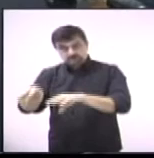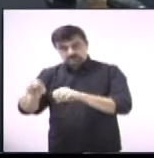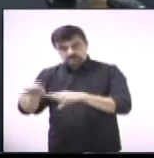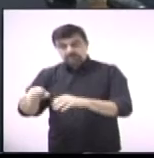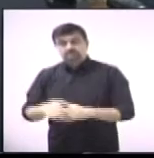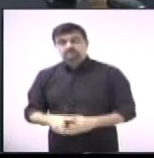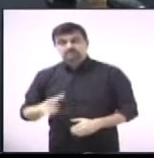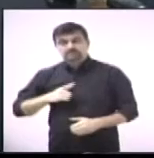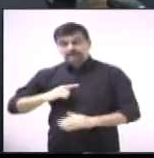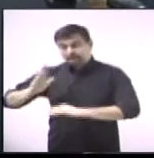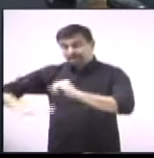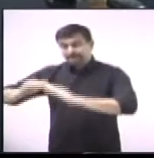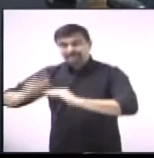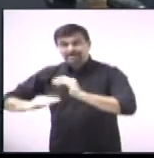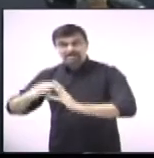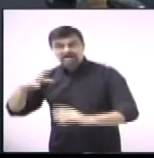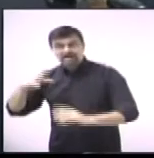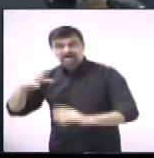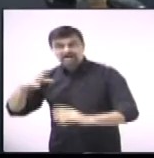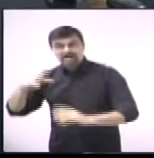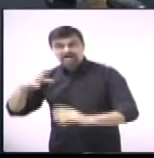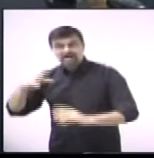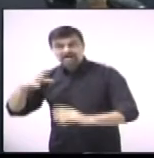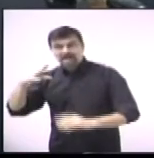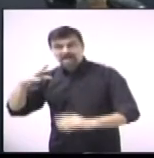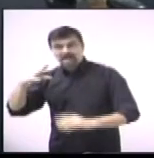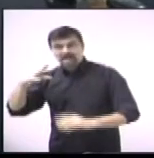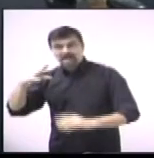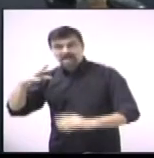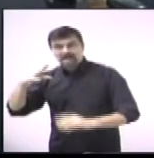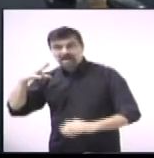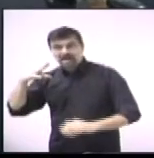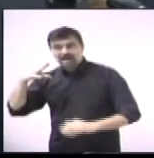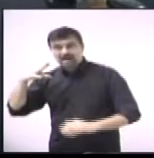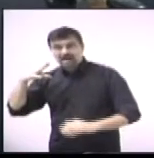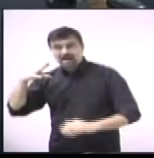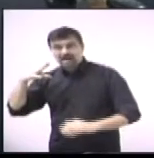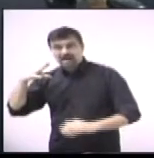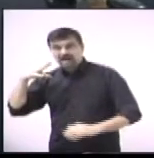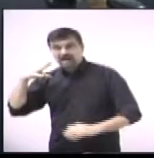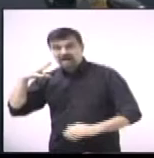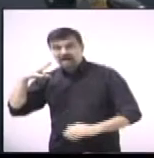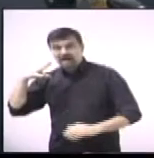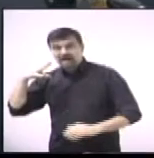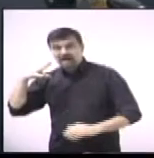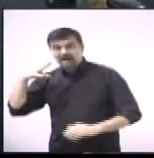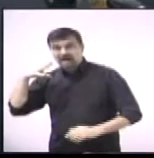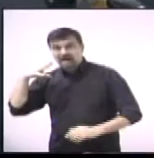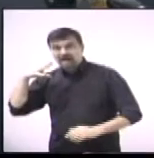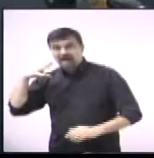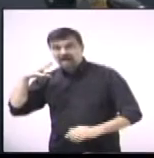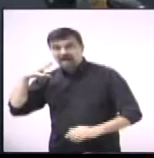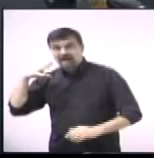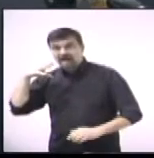providências urgentes para zerar o déficit de vagas nas creches municipais.